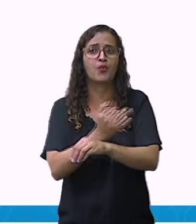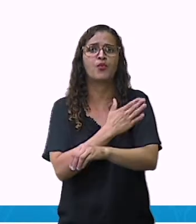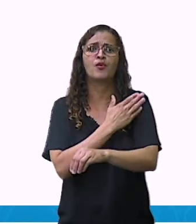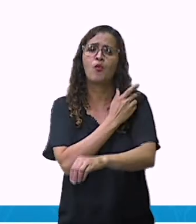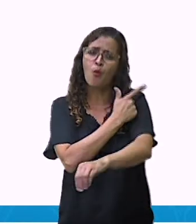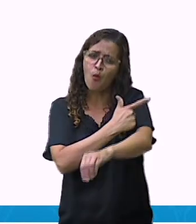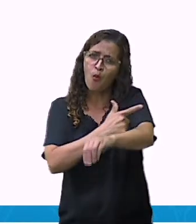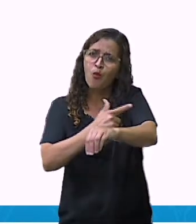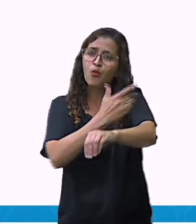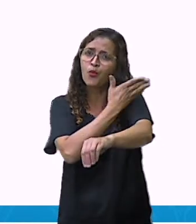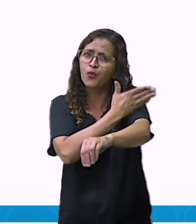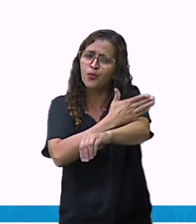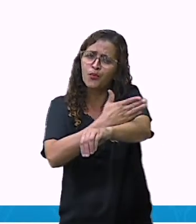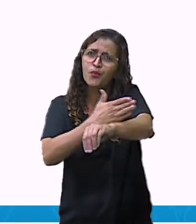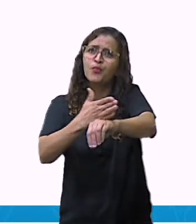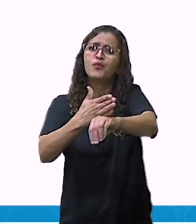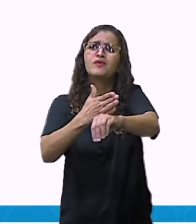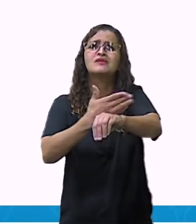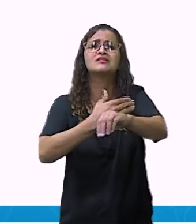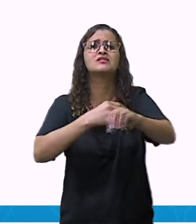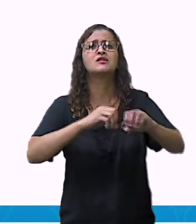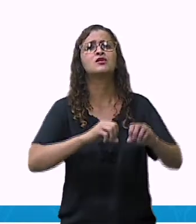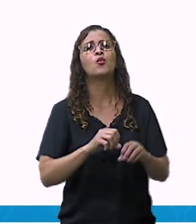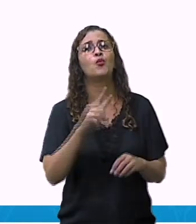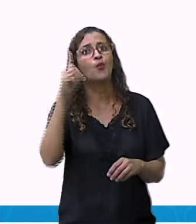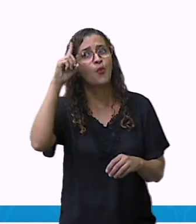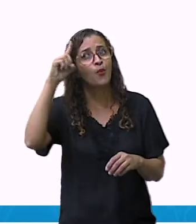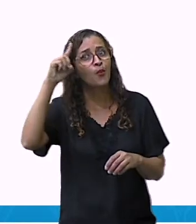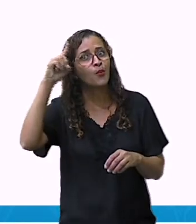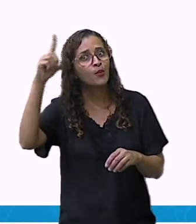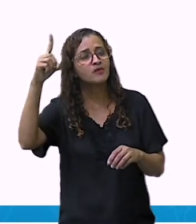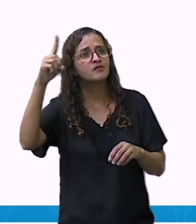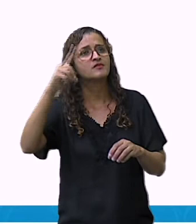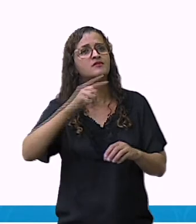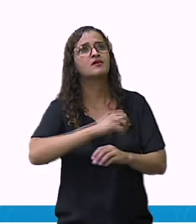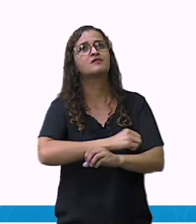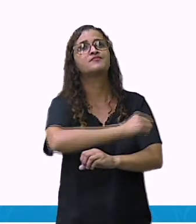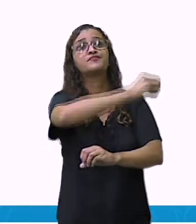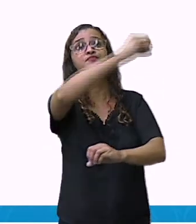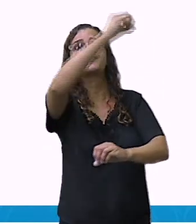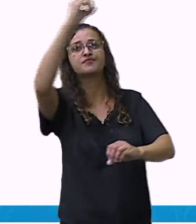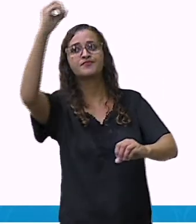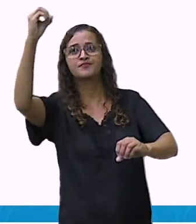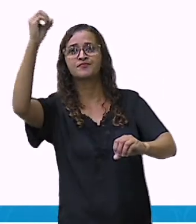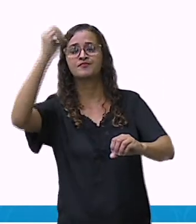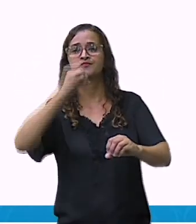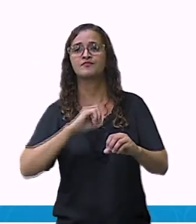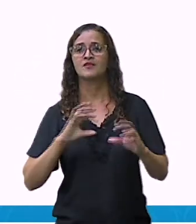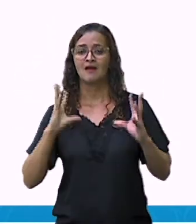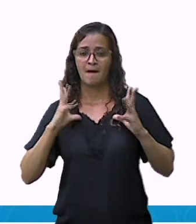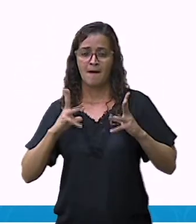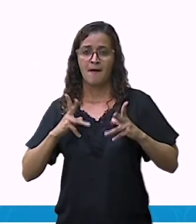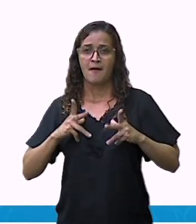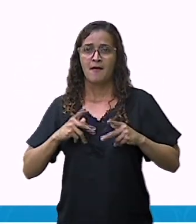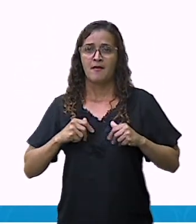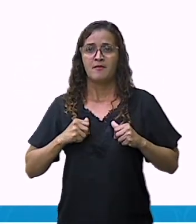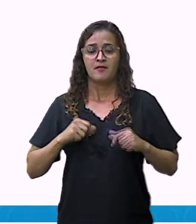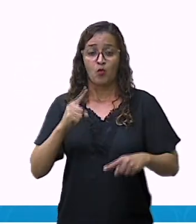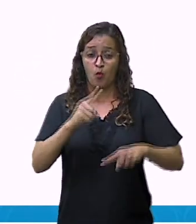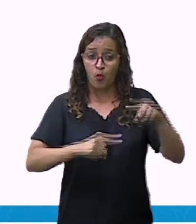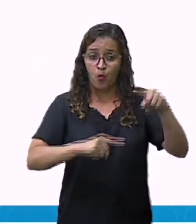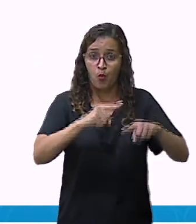janelas, manter aí a limpeza do guarda-roupa, fazendo aí